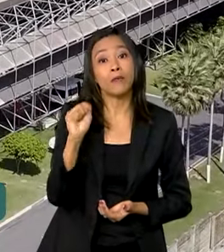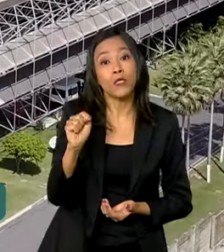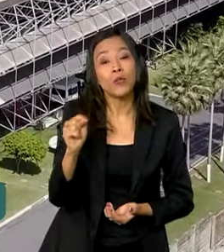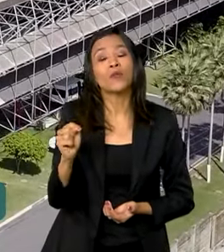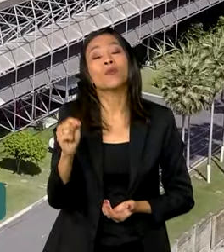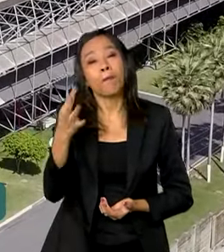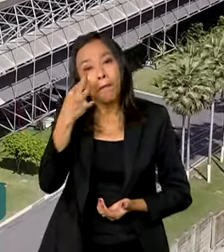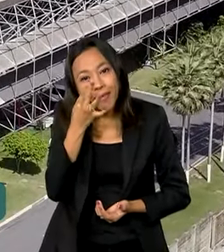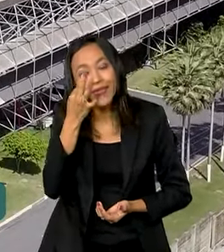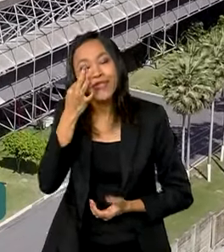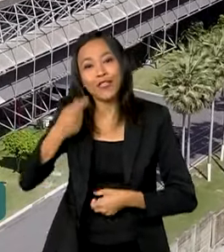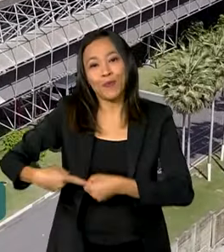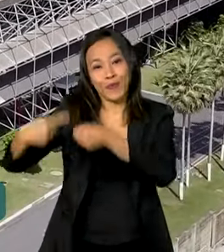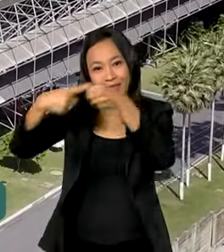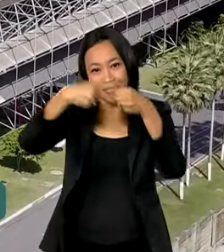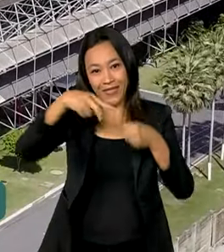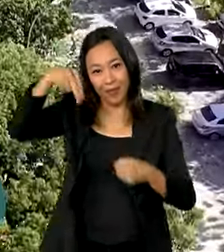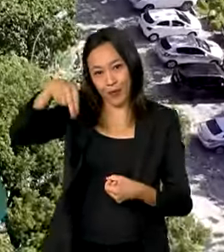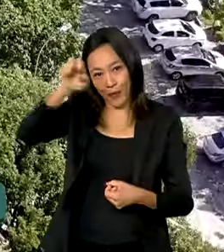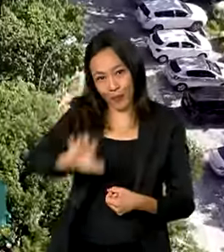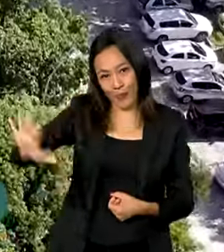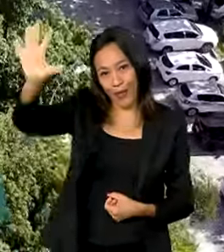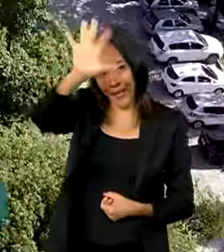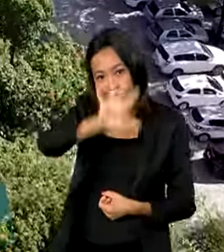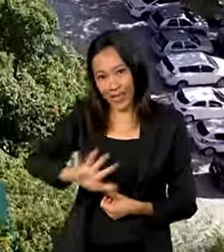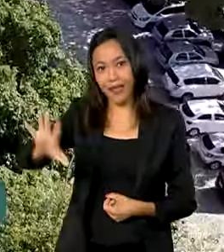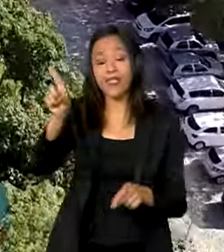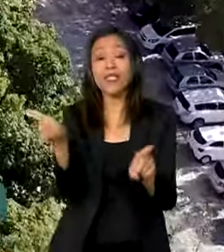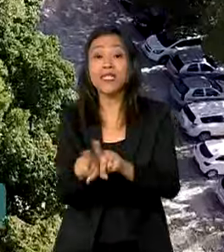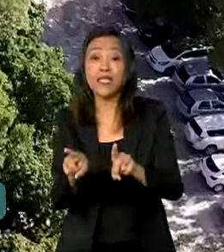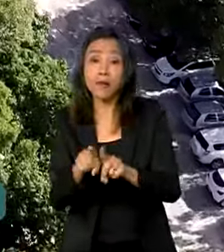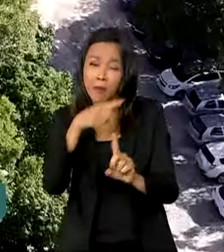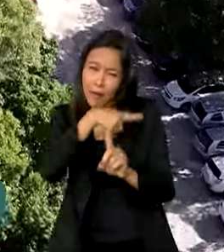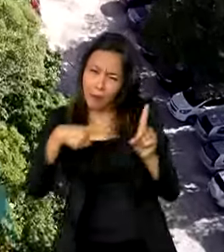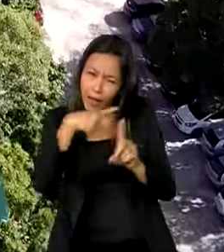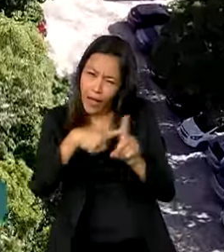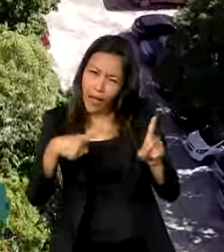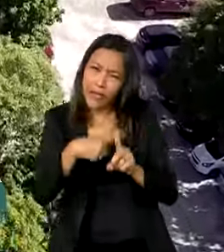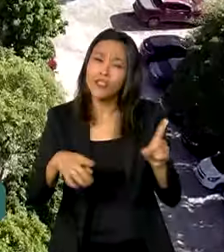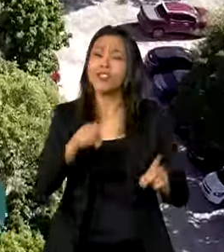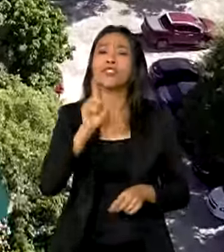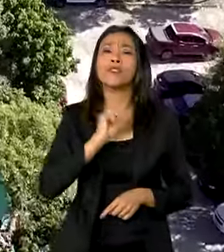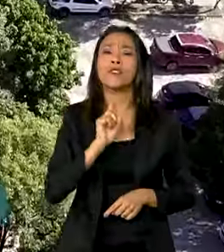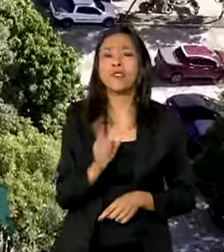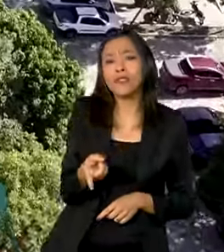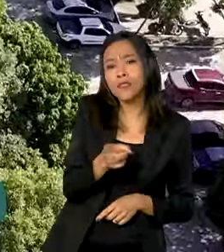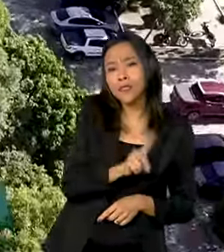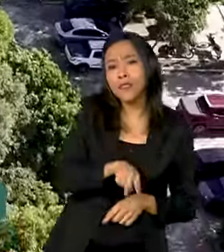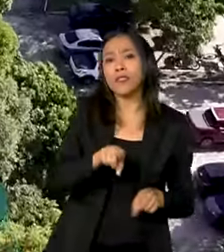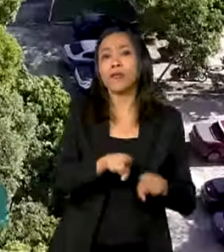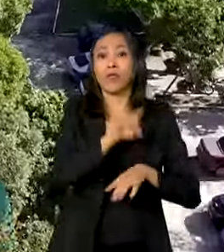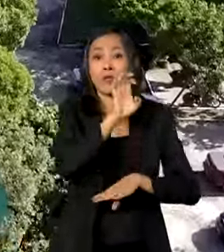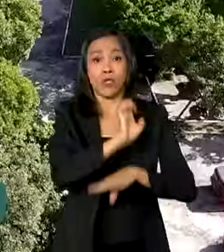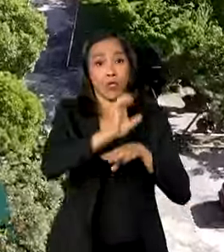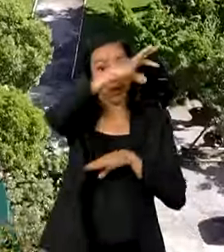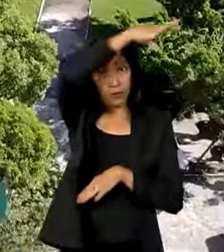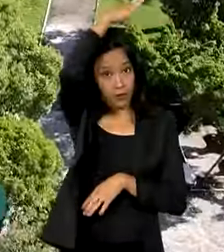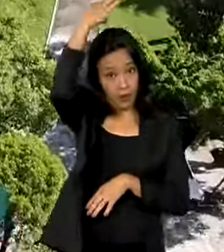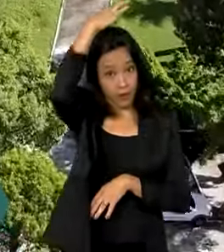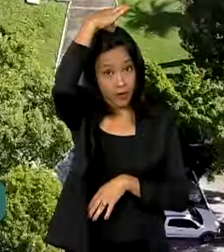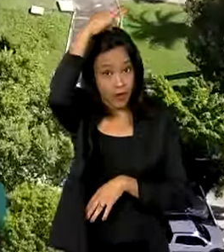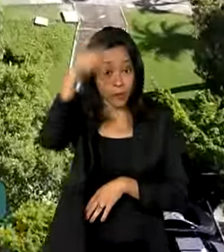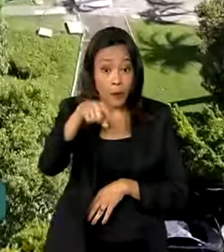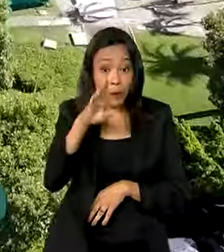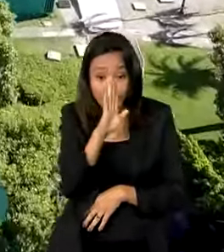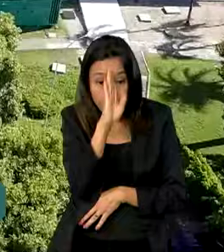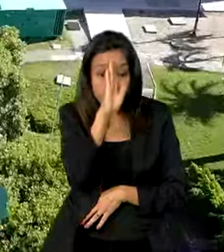nos nove estados nordestinos e parte de Minas Gerais e do Espírito Santo. A principal fonte